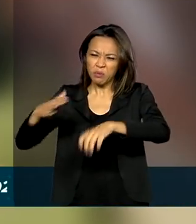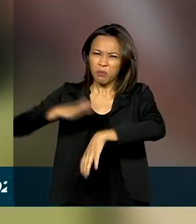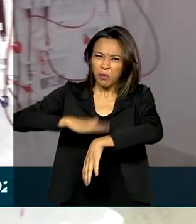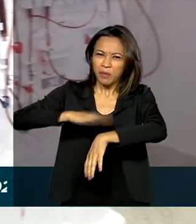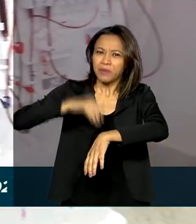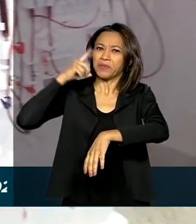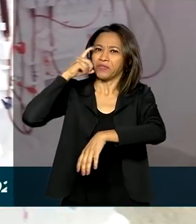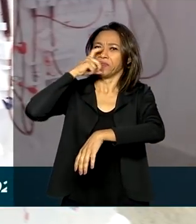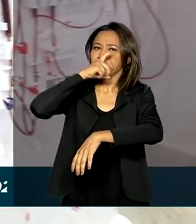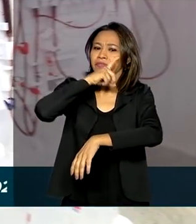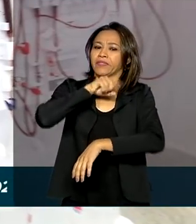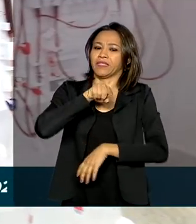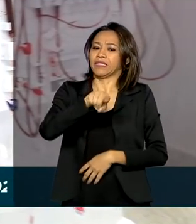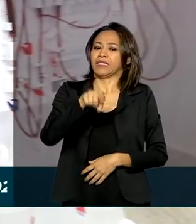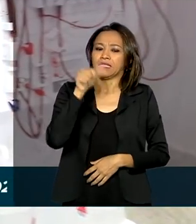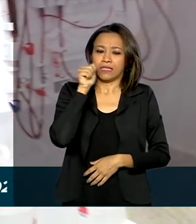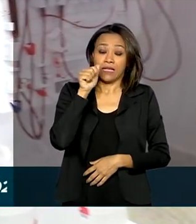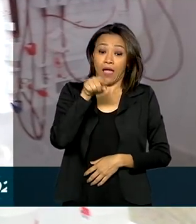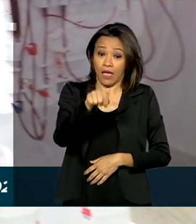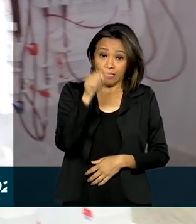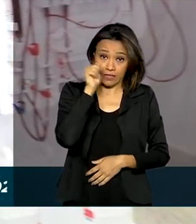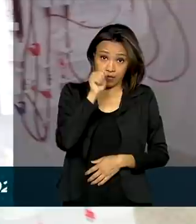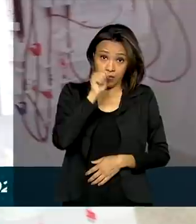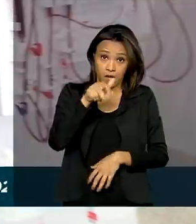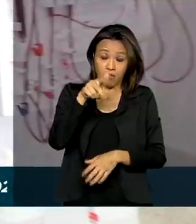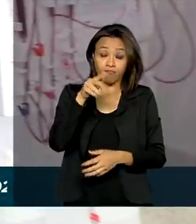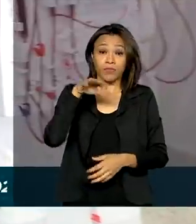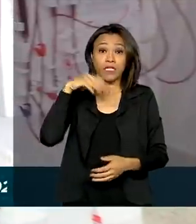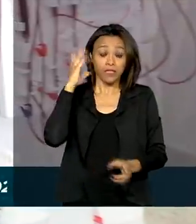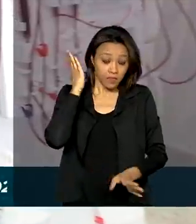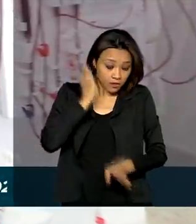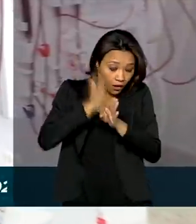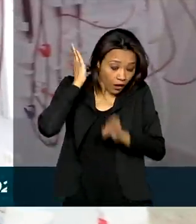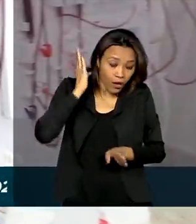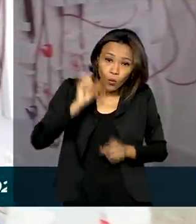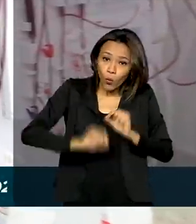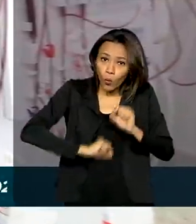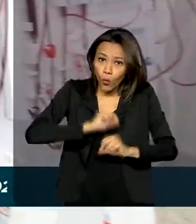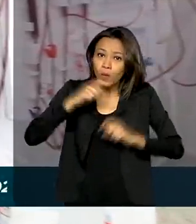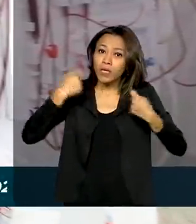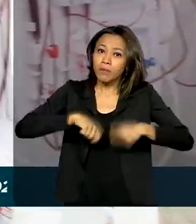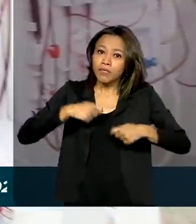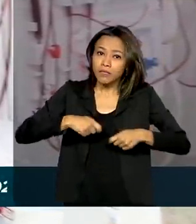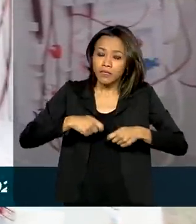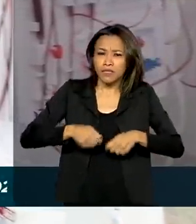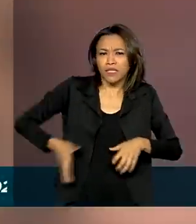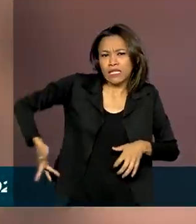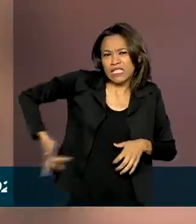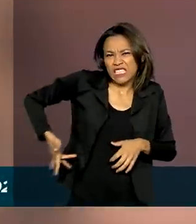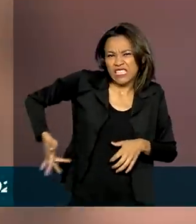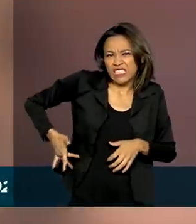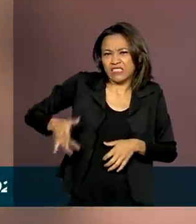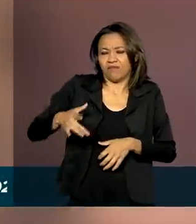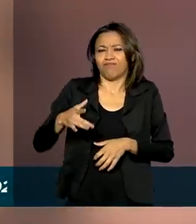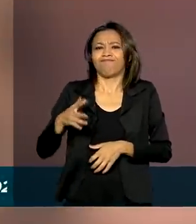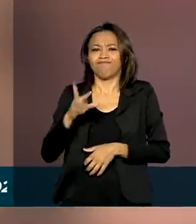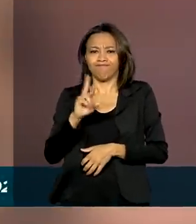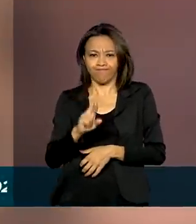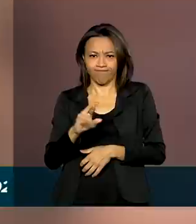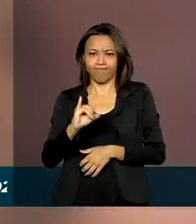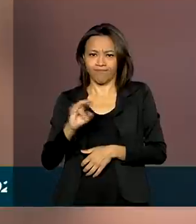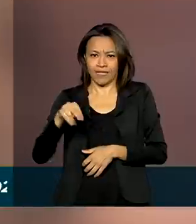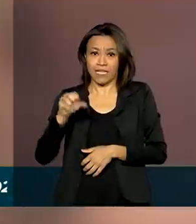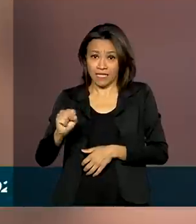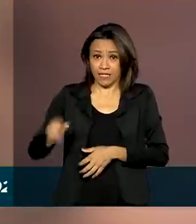para edilamar. Em 2018, ela descobriu que seria necessário um transplante de rim para continuar vivendo. A